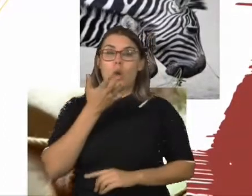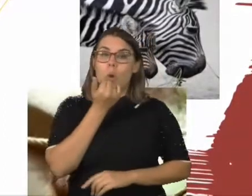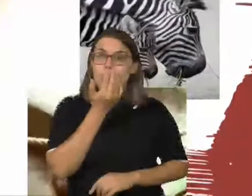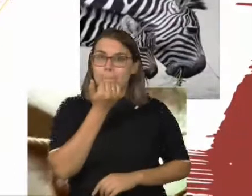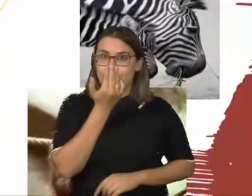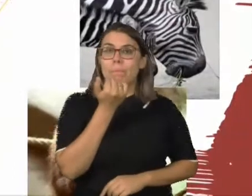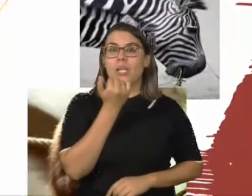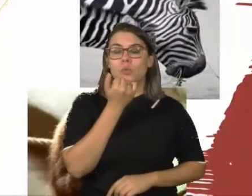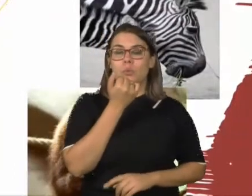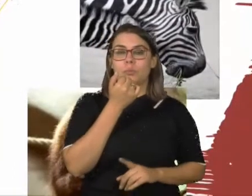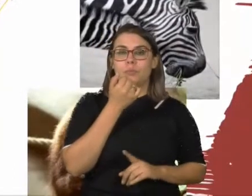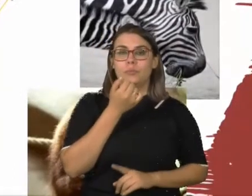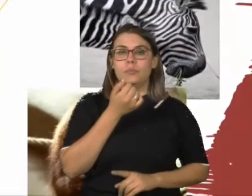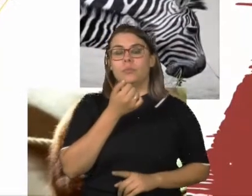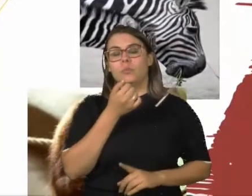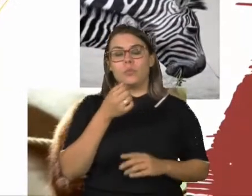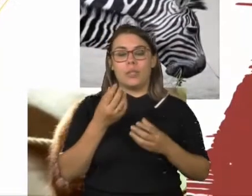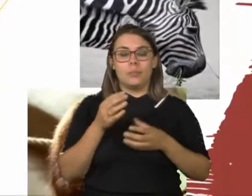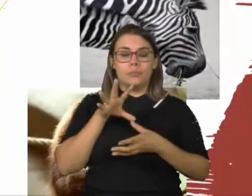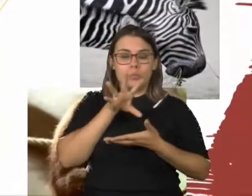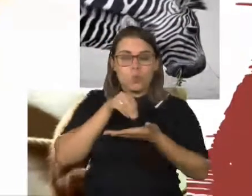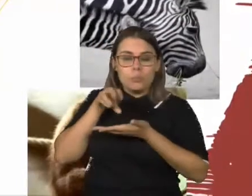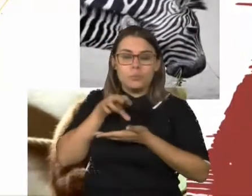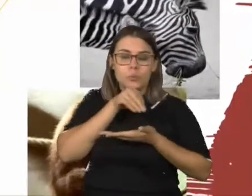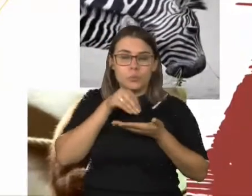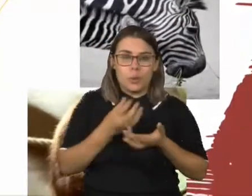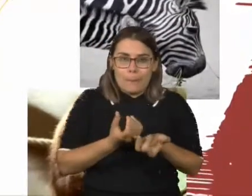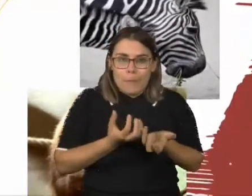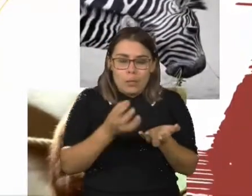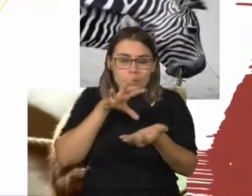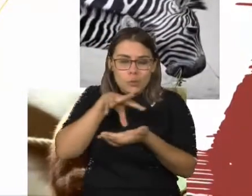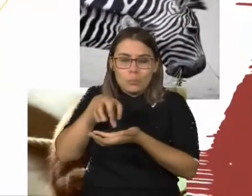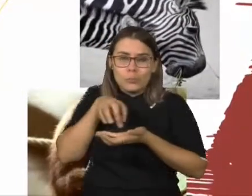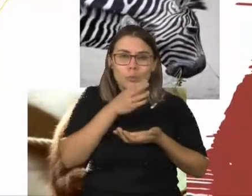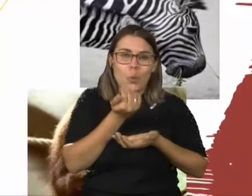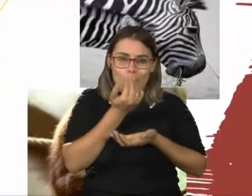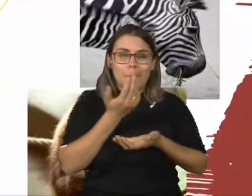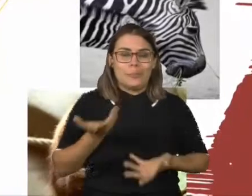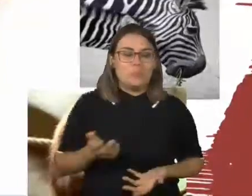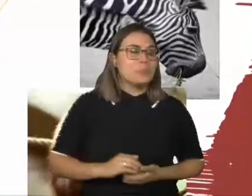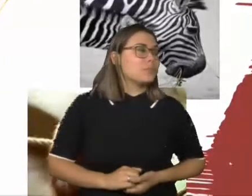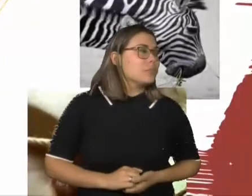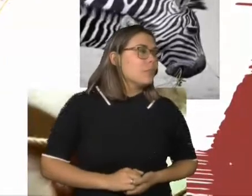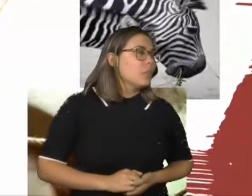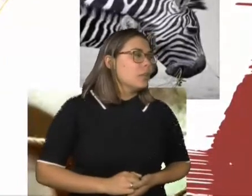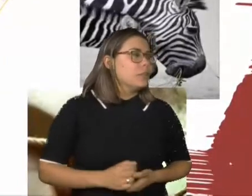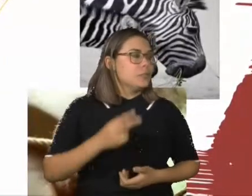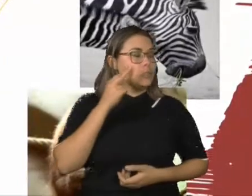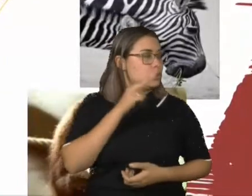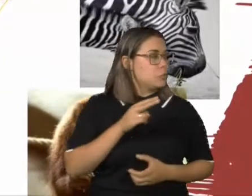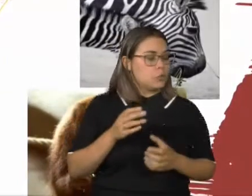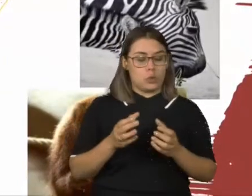capim, e embaixo um animalzinho comendo uma banana. Ao centro eu tenho um cone, com dois círculos dentro desse cone,